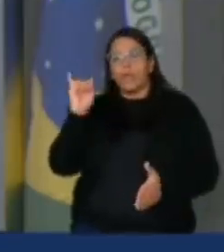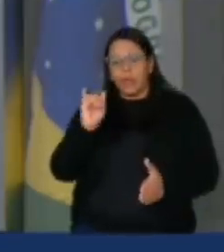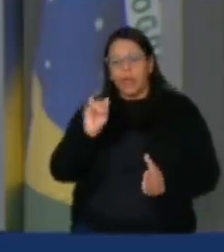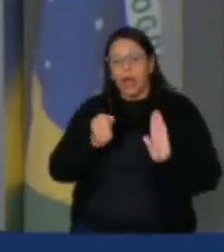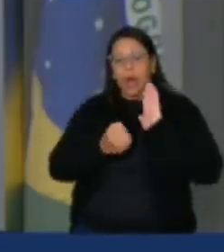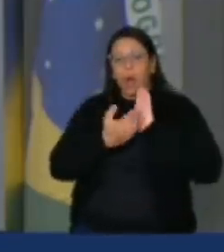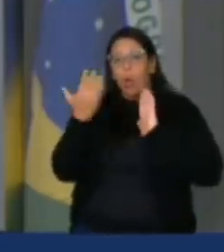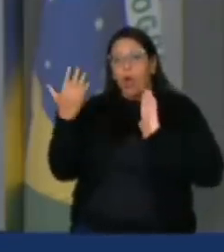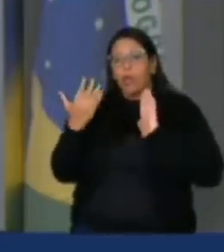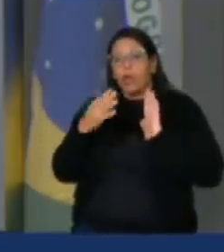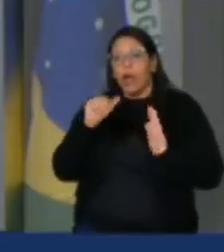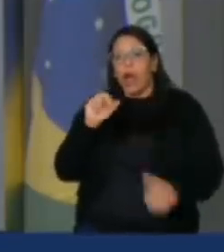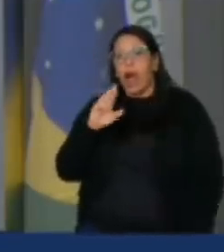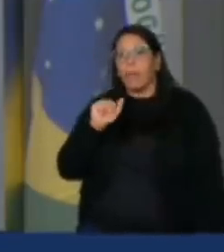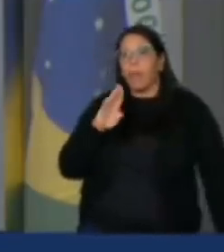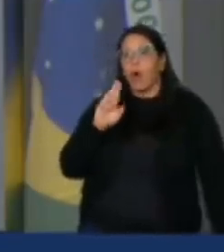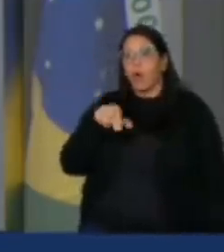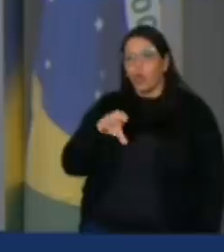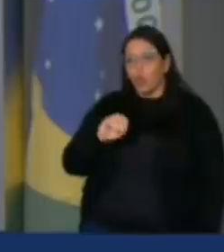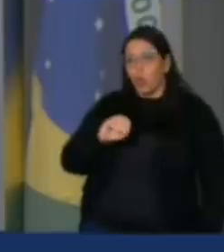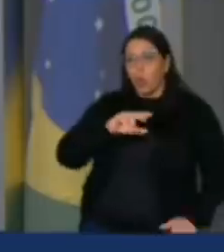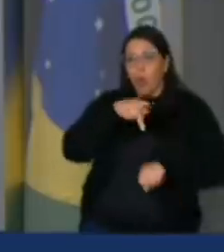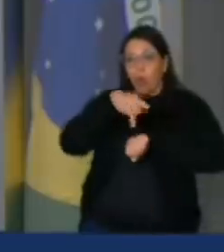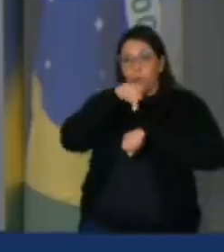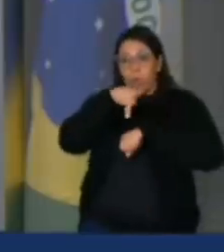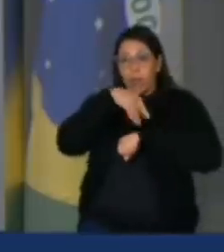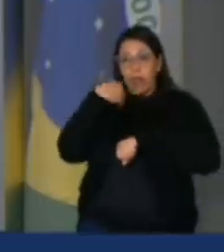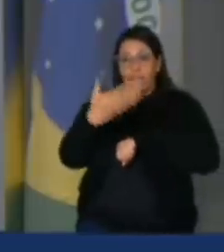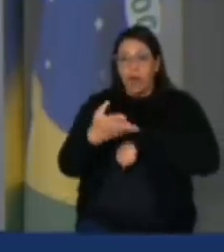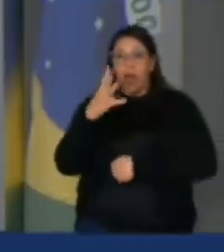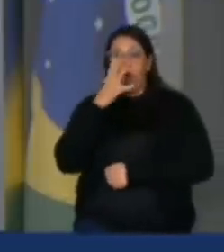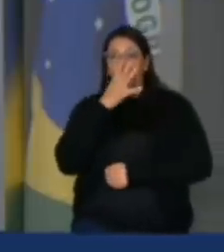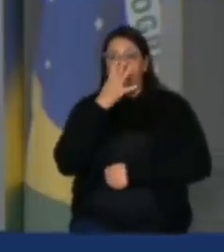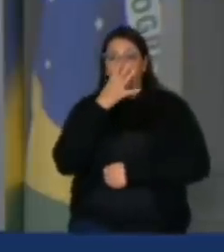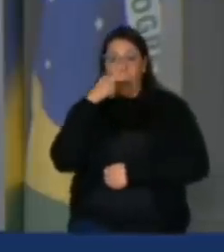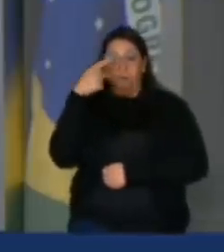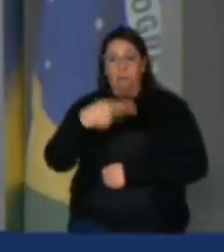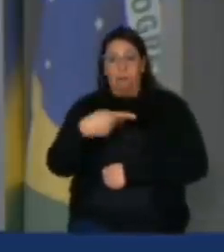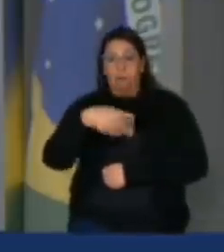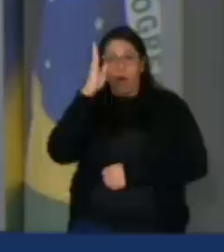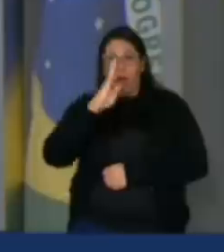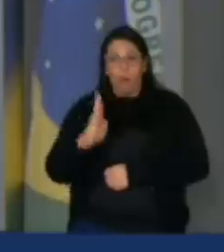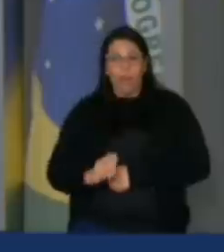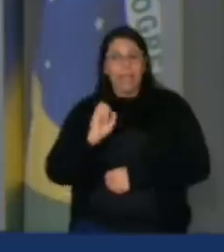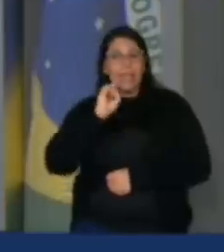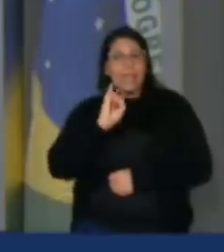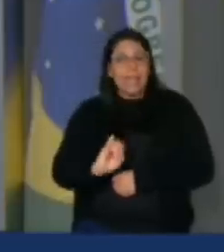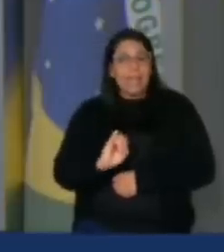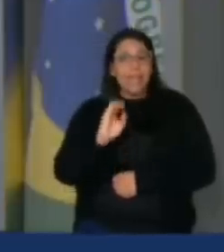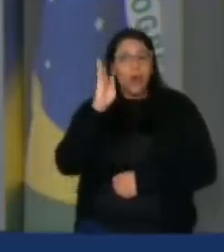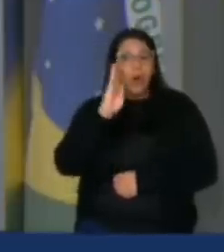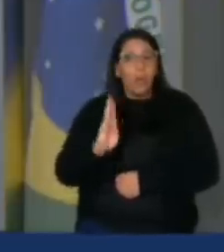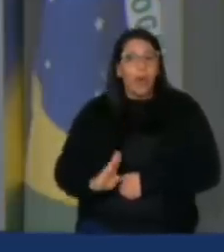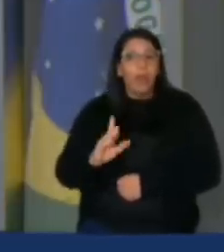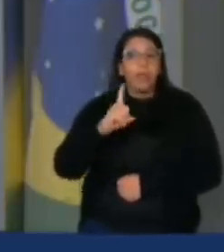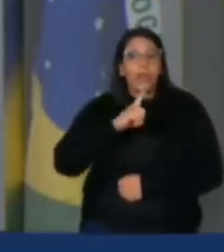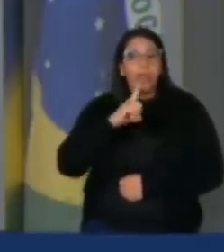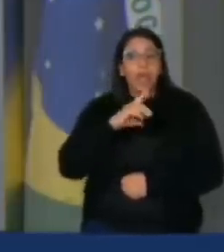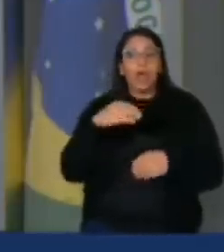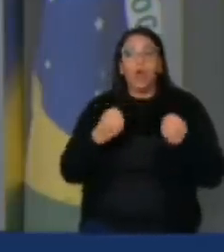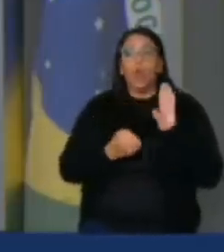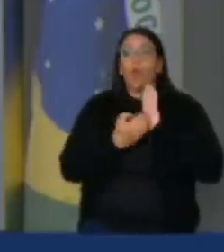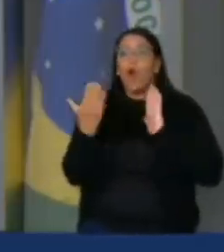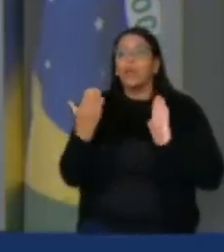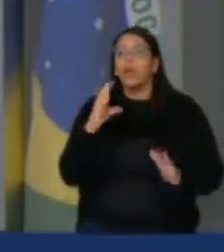O mercado internacional está olhando para o Brasil principalmente por conta da capacidade de crédito de carbono que a gente tem.